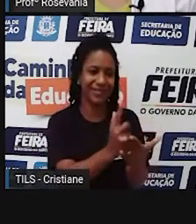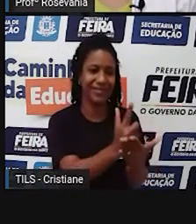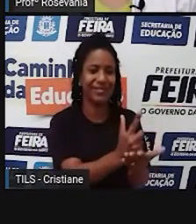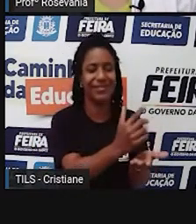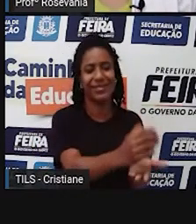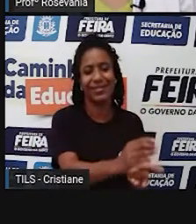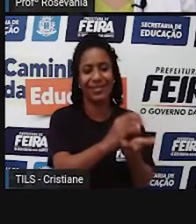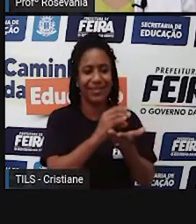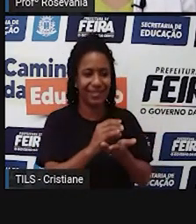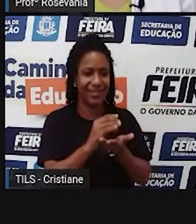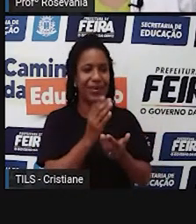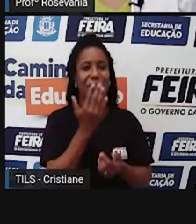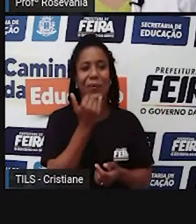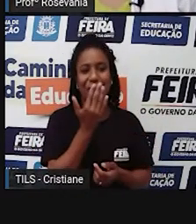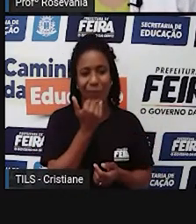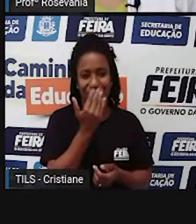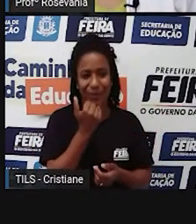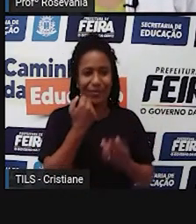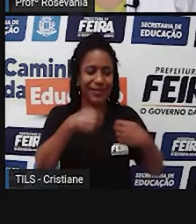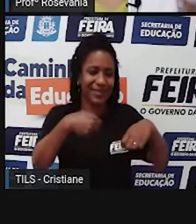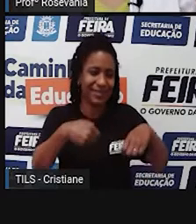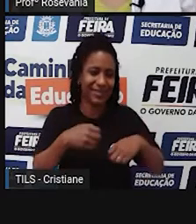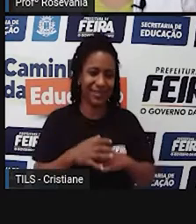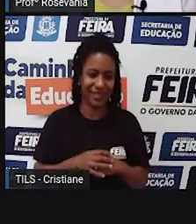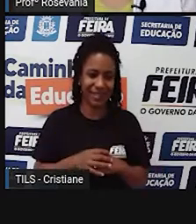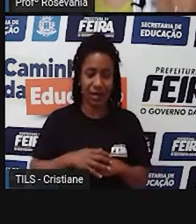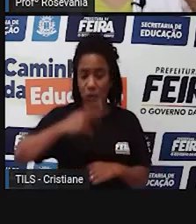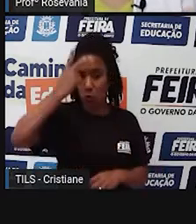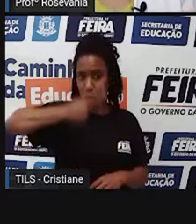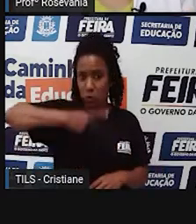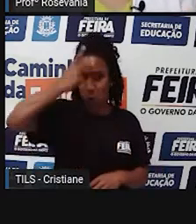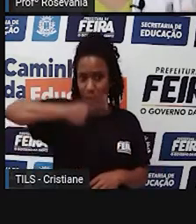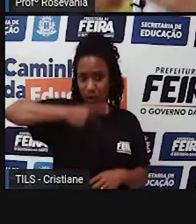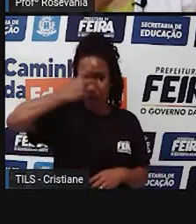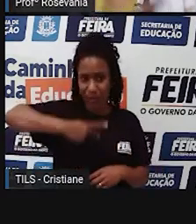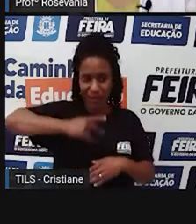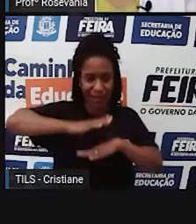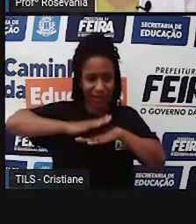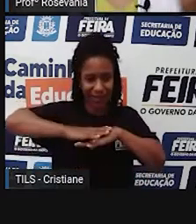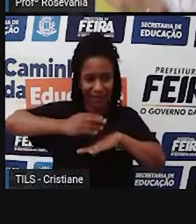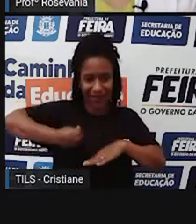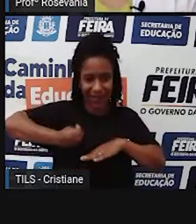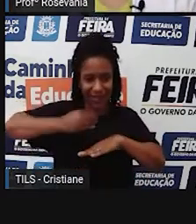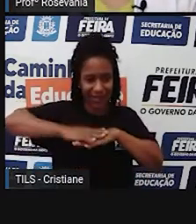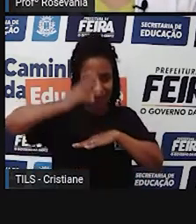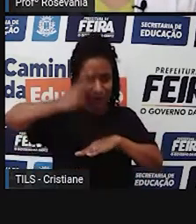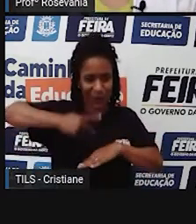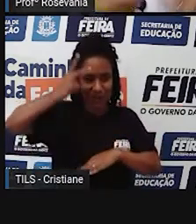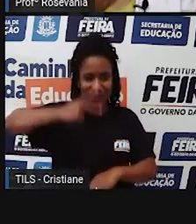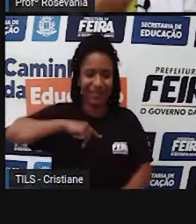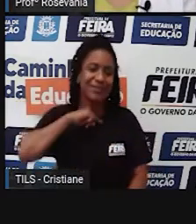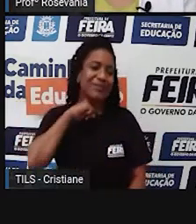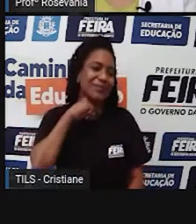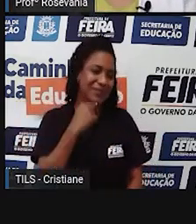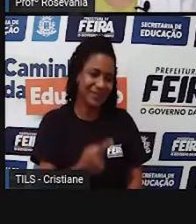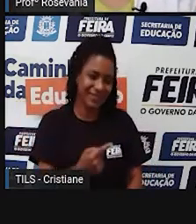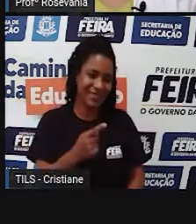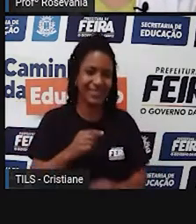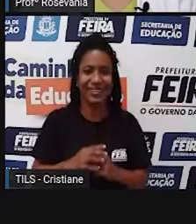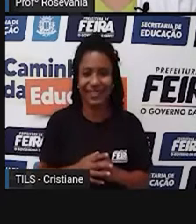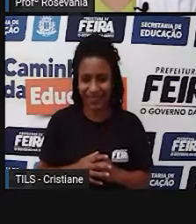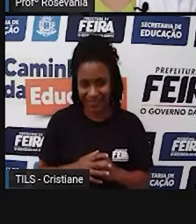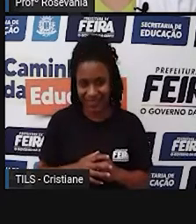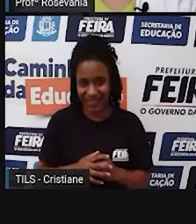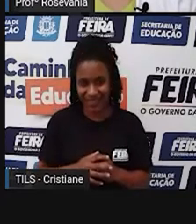do que ela produz. Até porque, para ela produzir, ela também precisa de que outras pessoas tenham trabalhado antes e tenham feito